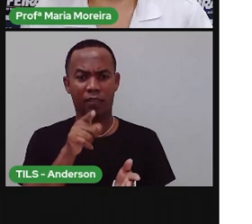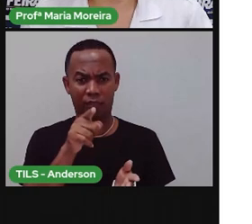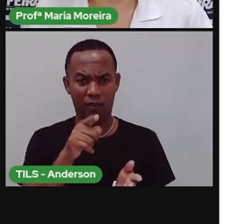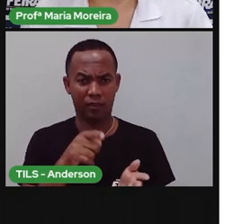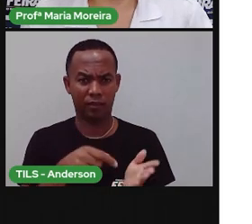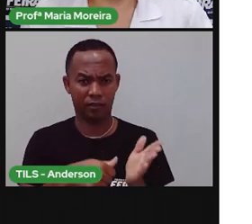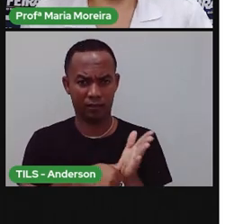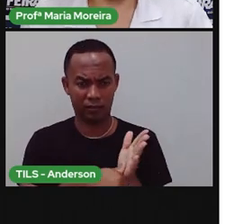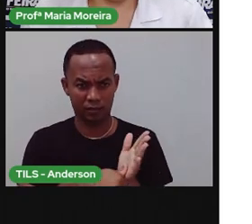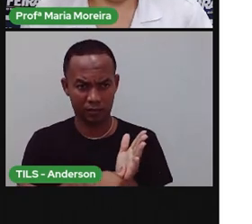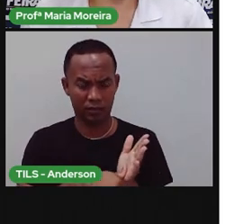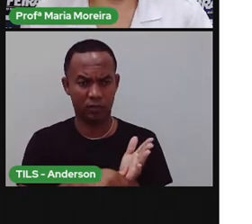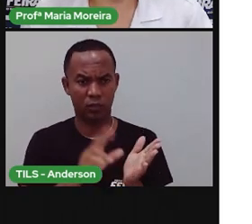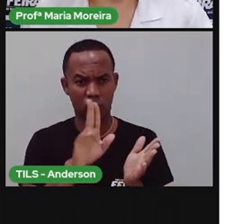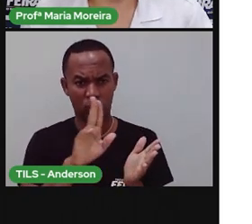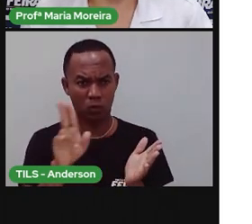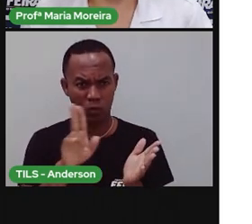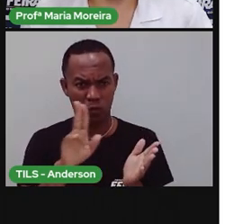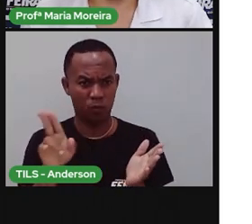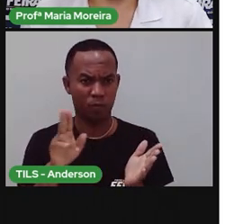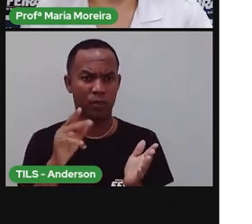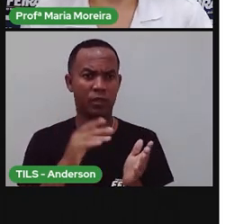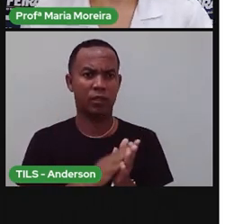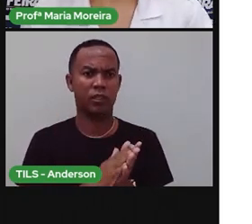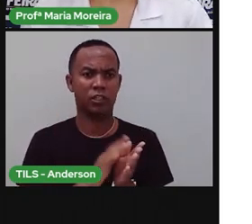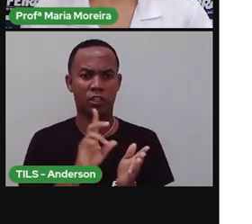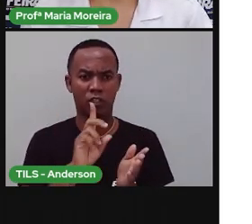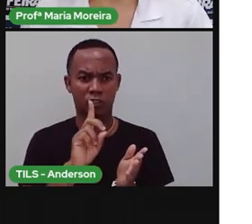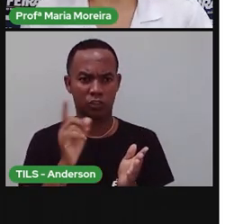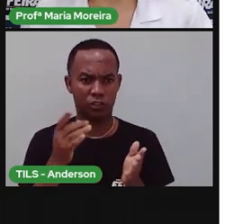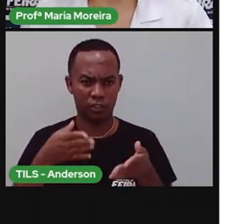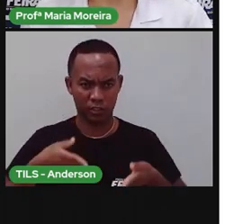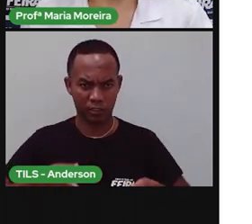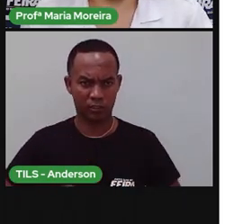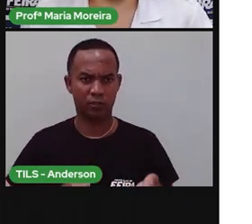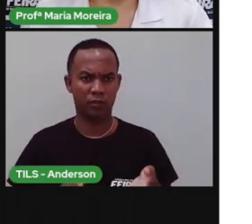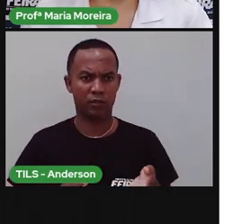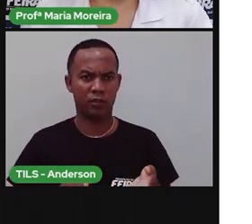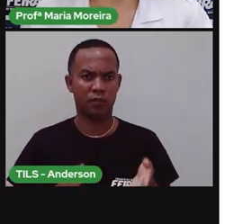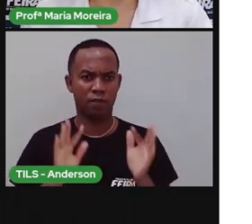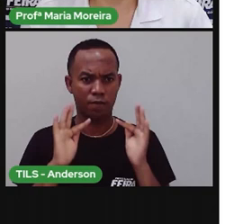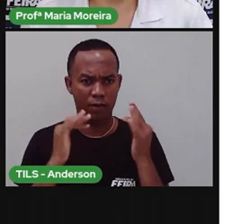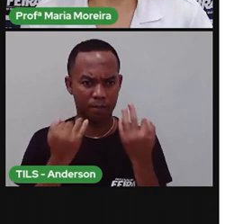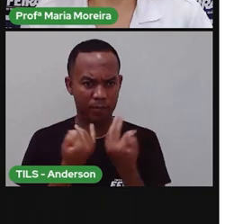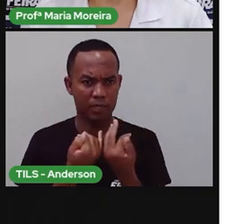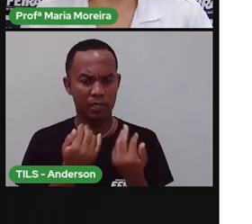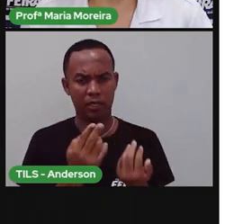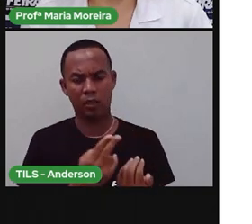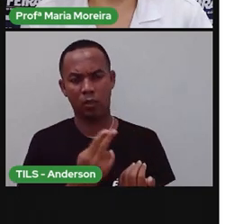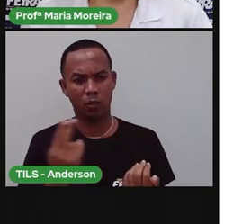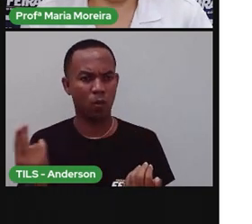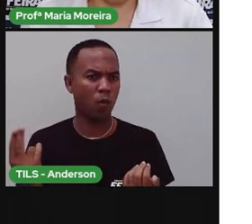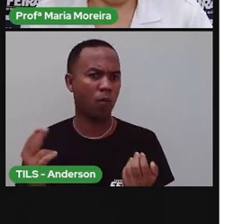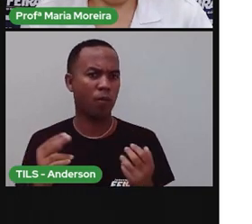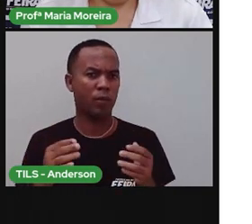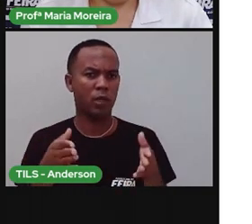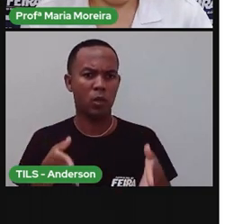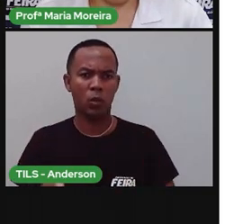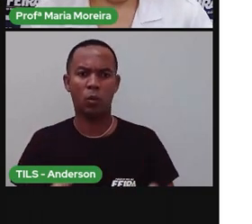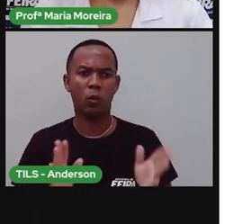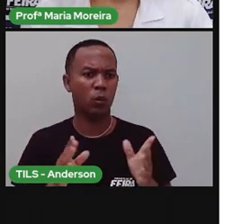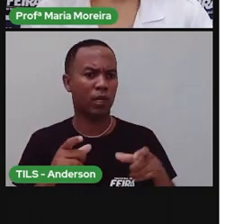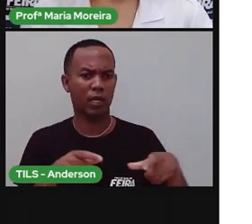registrados nosso nome, a data de nascimento, os nomes dos nossos pais, a cidade e o estado em que nascemos.